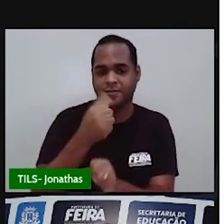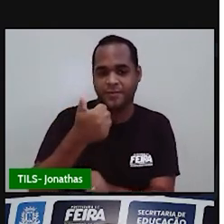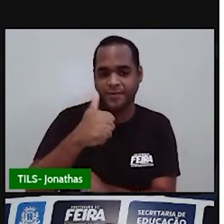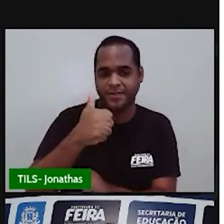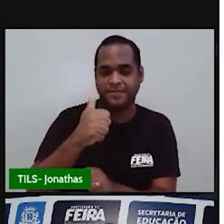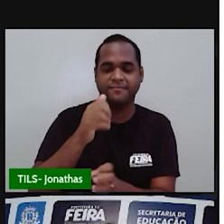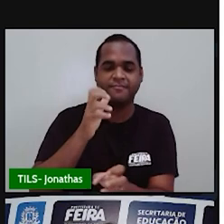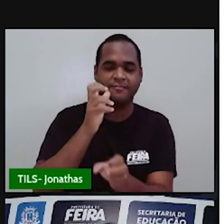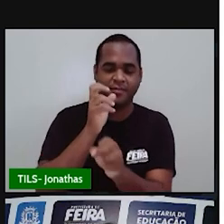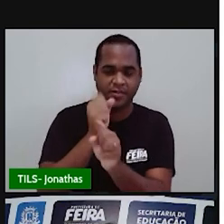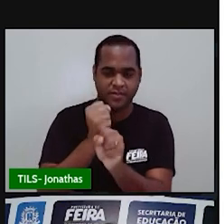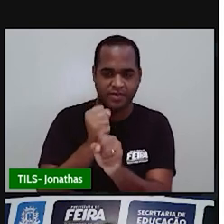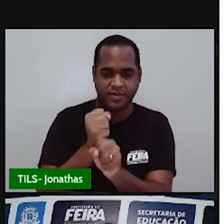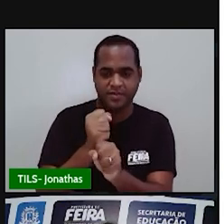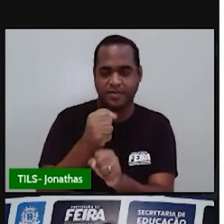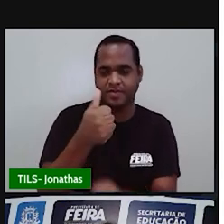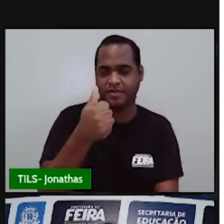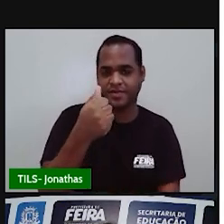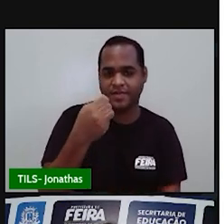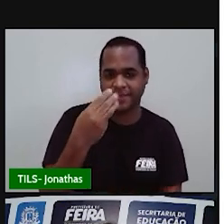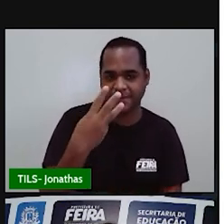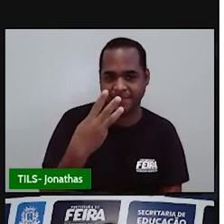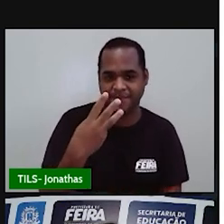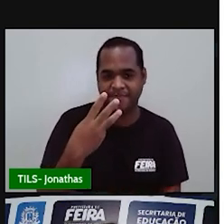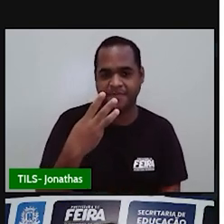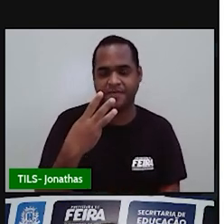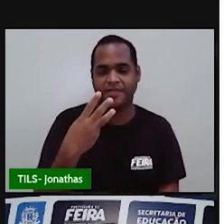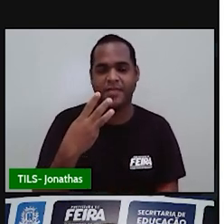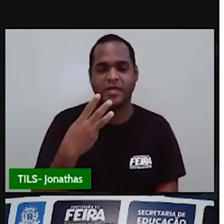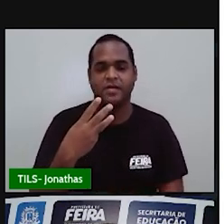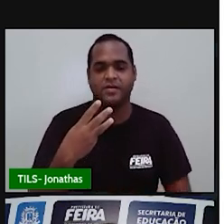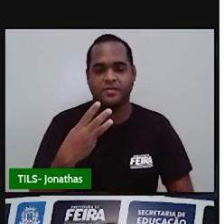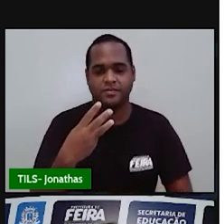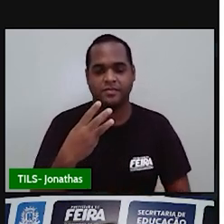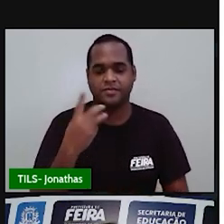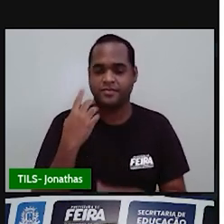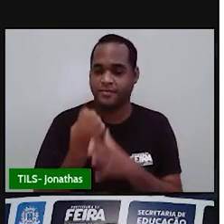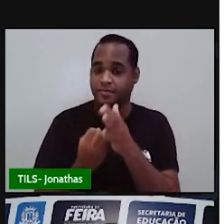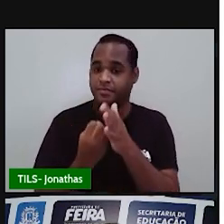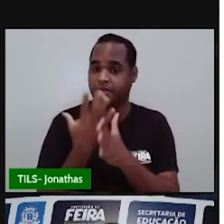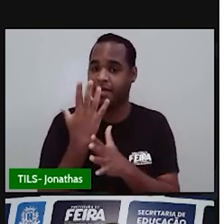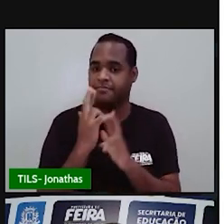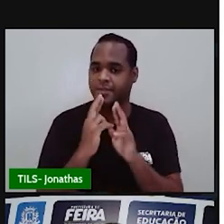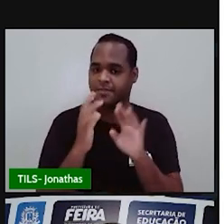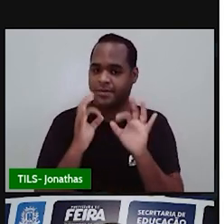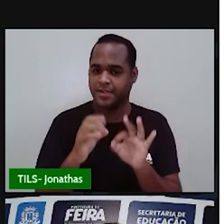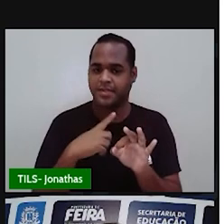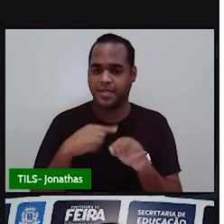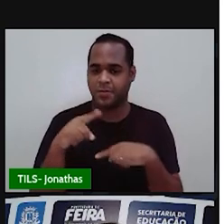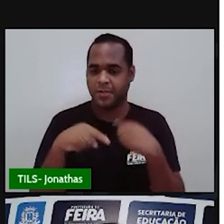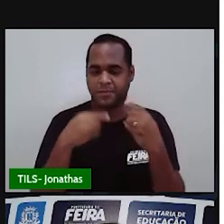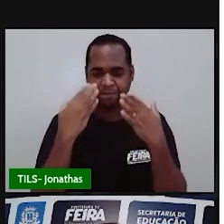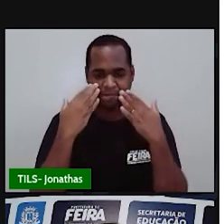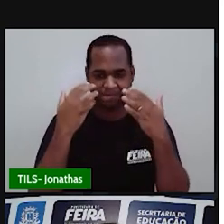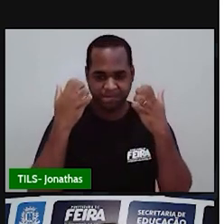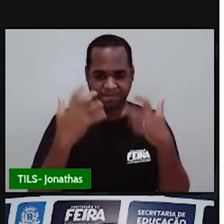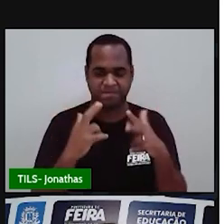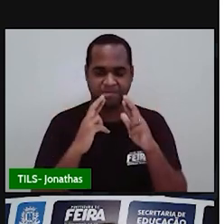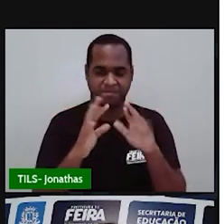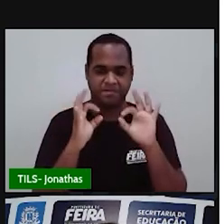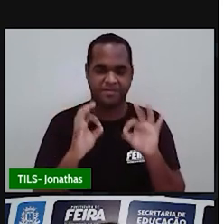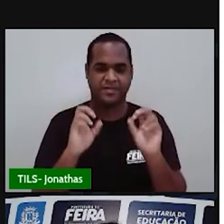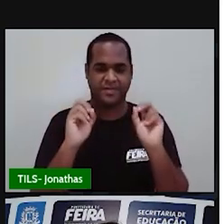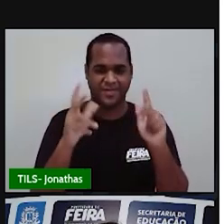mais 2 13. Né? Só que aqui não tá aparecendo o resultado. Daqui a pouco eu mostro o resultado pra você.